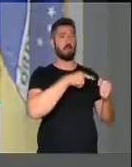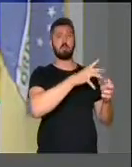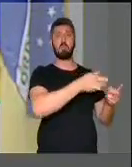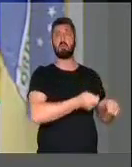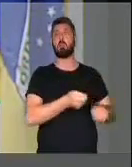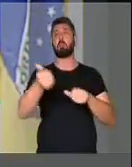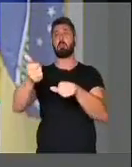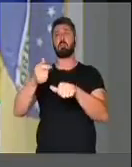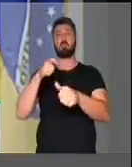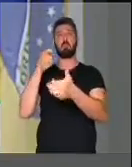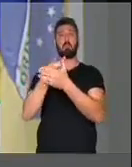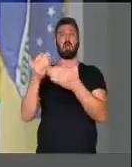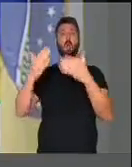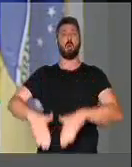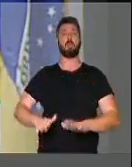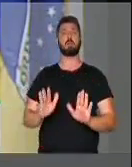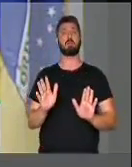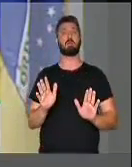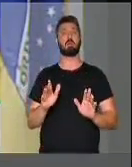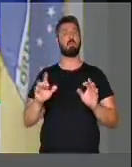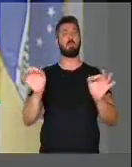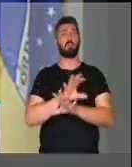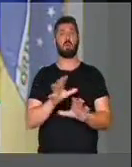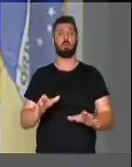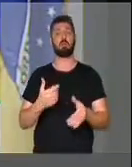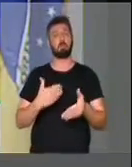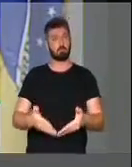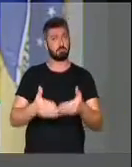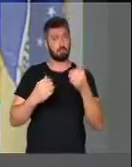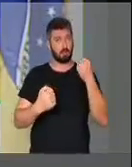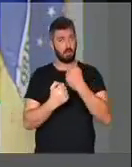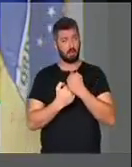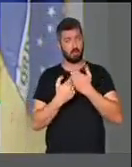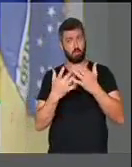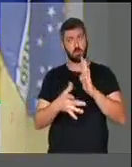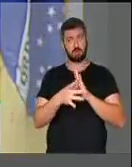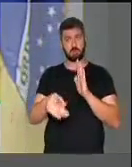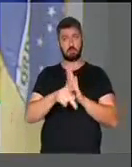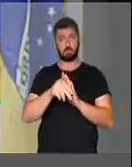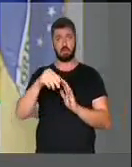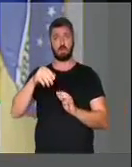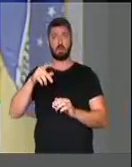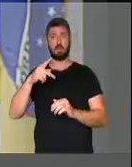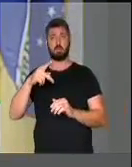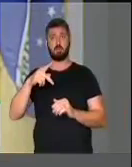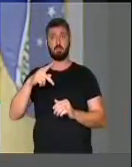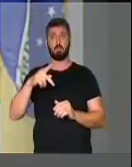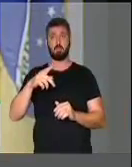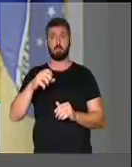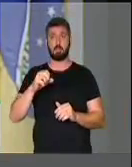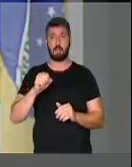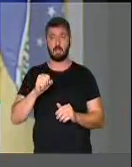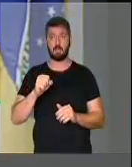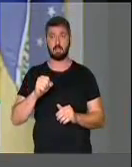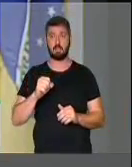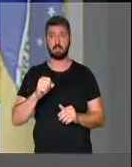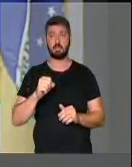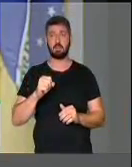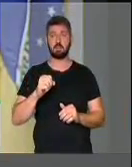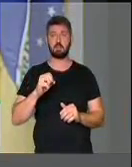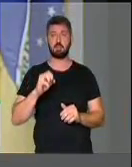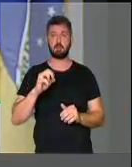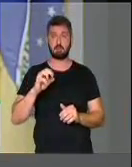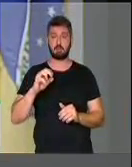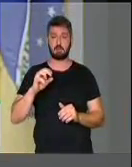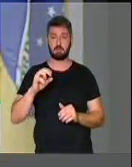Então eu peço o apoio de todos vocês a esse destaque do Partido Socialista Brasileiro, que eu sou o